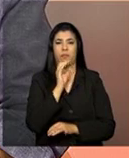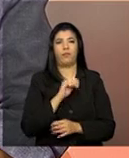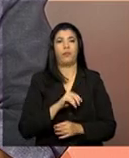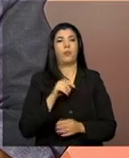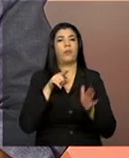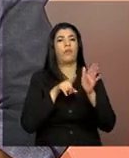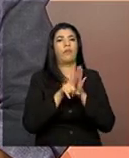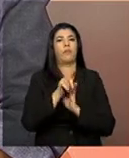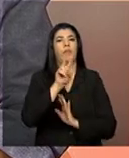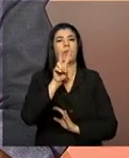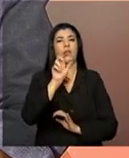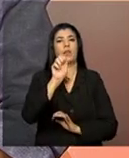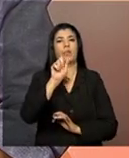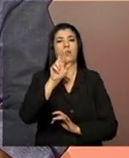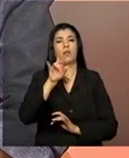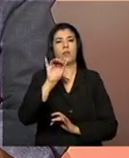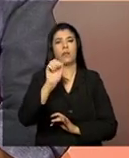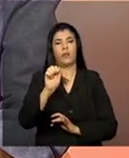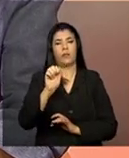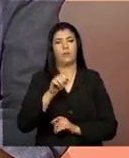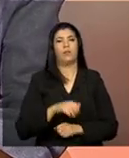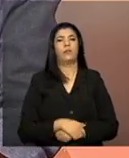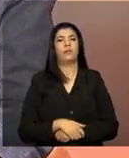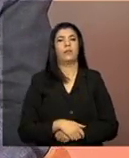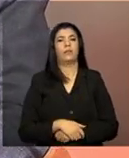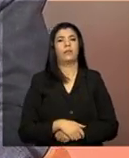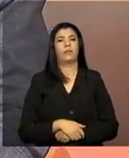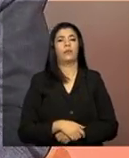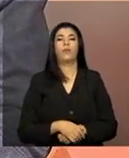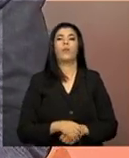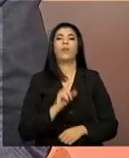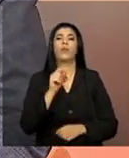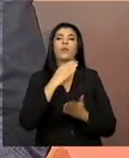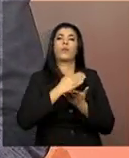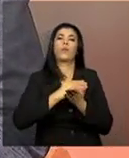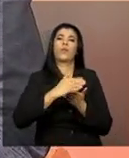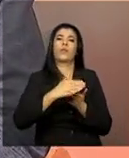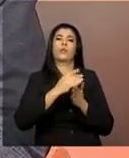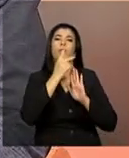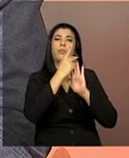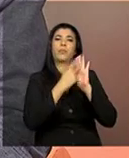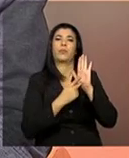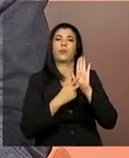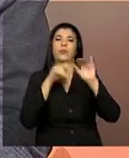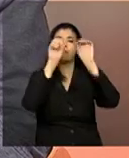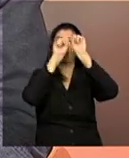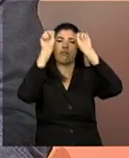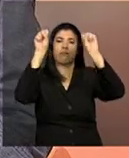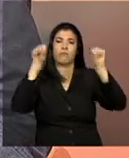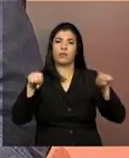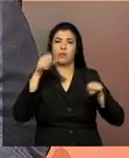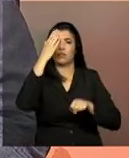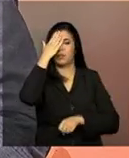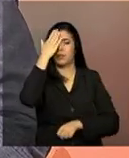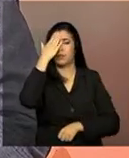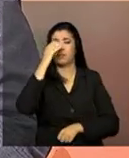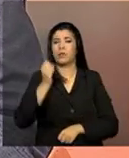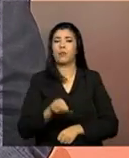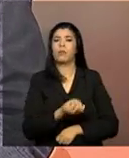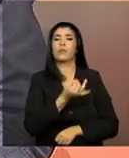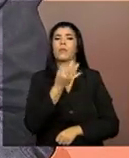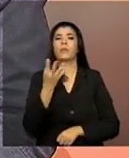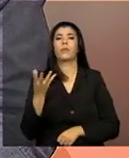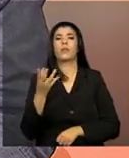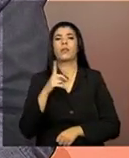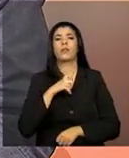Valéria, eu gostaria de saber o seguinte. A partir do prontuário eletrônico, vai ser possível saber exatamente quais são